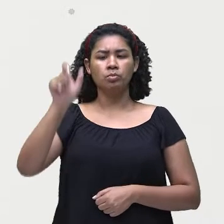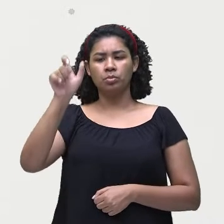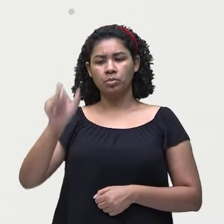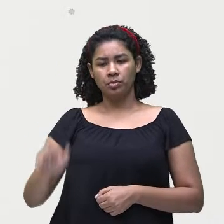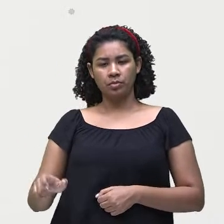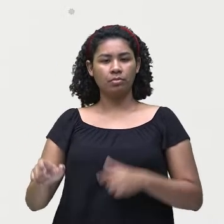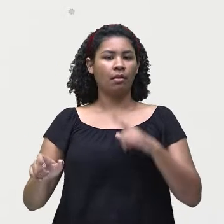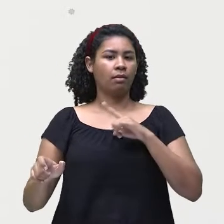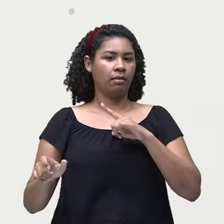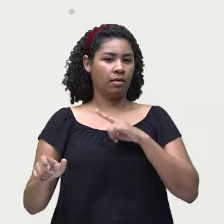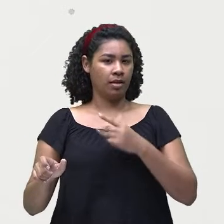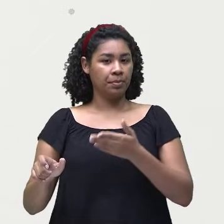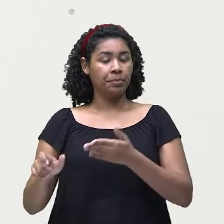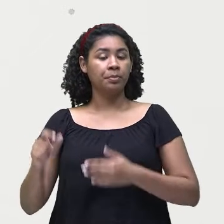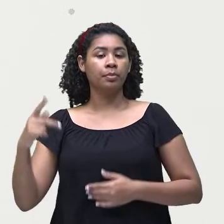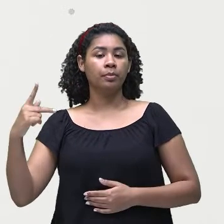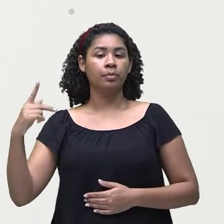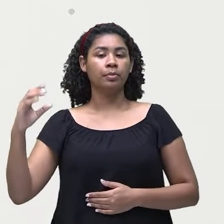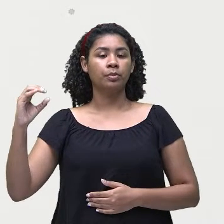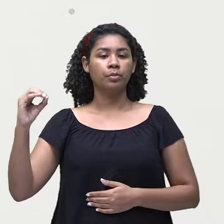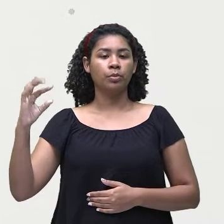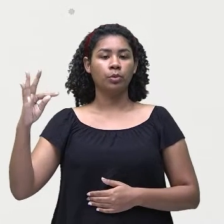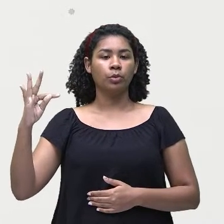né? A potira.